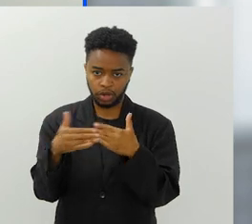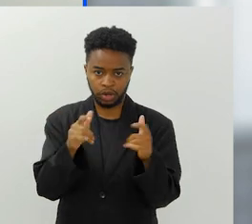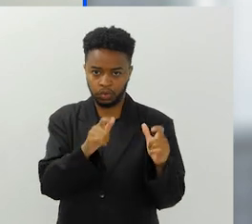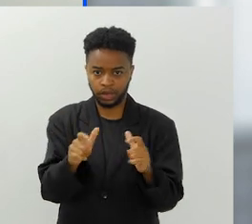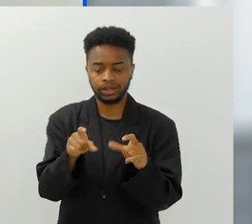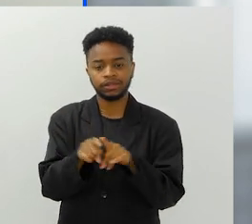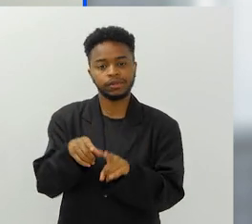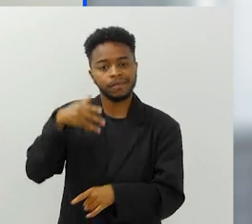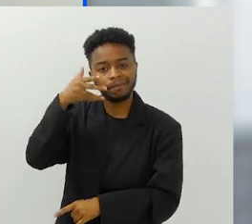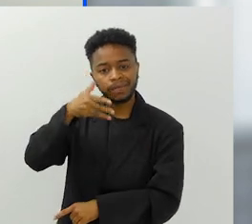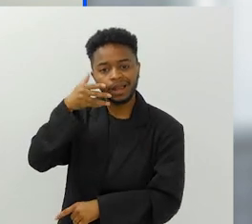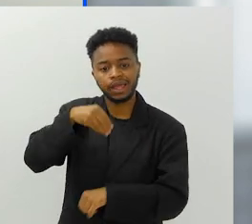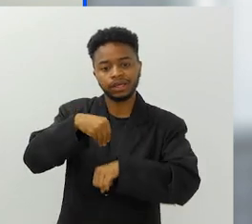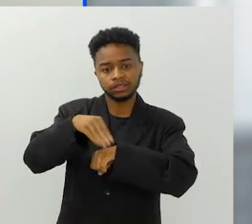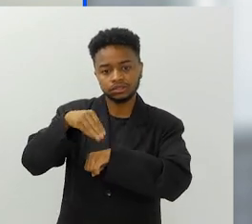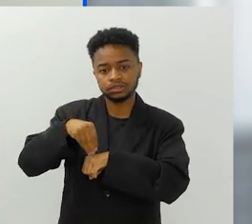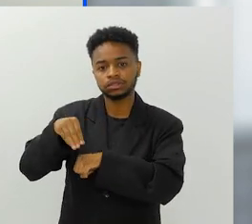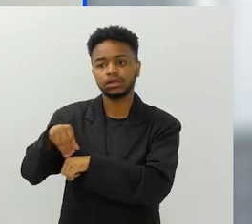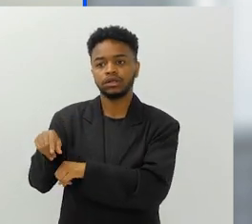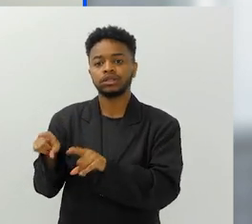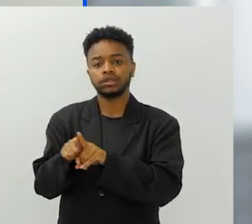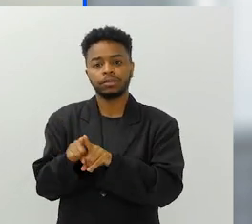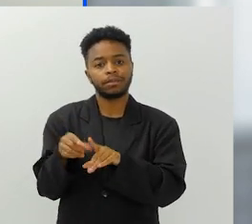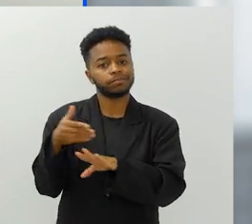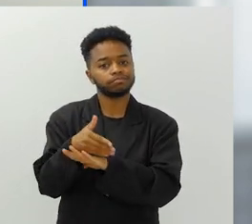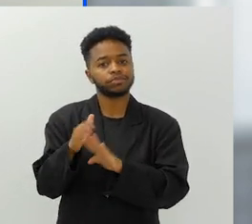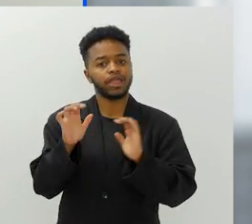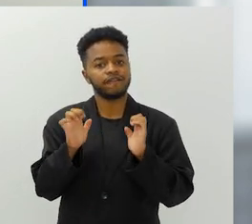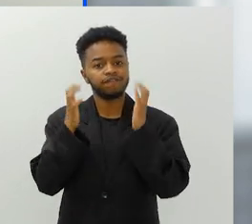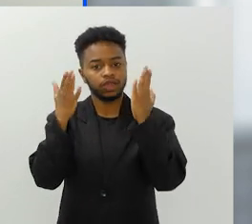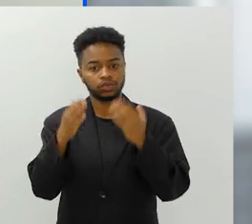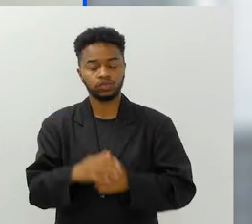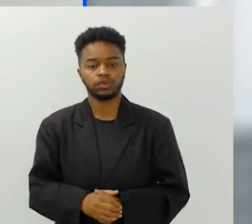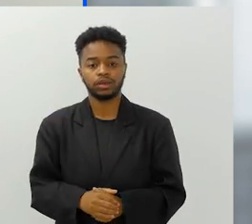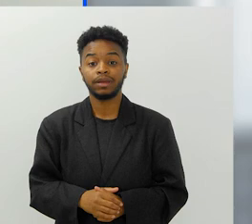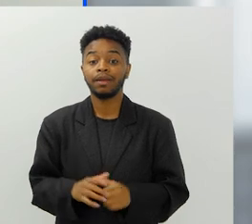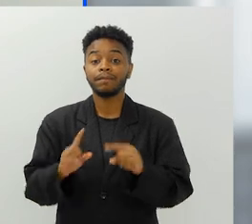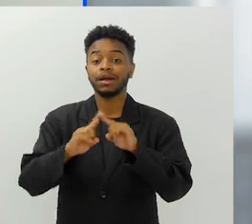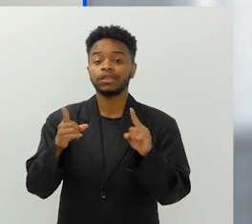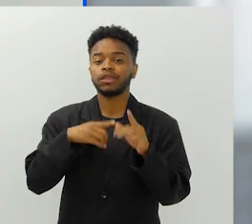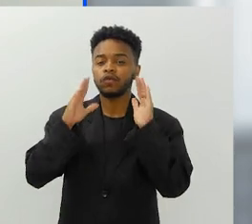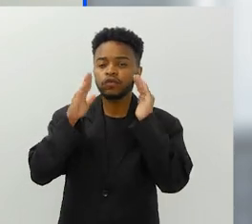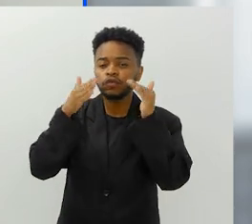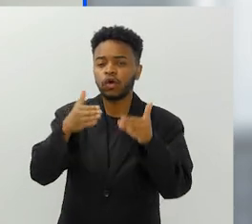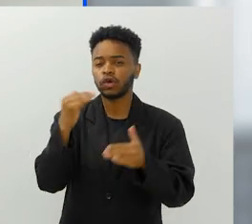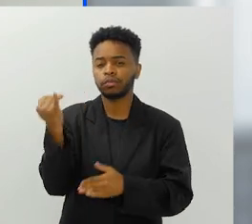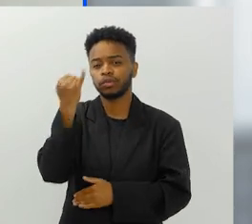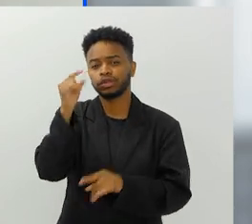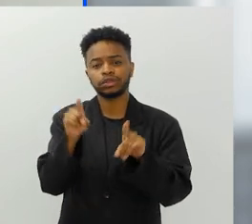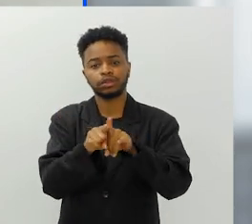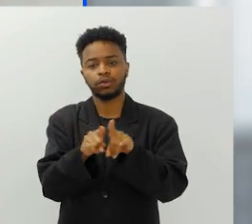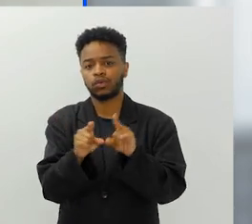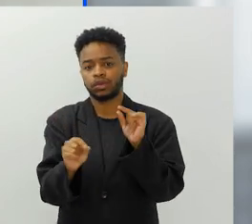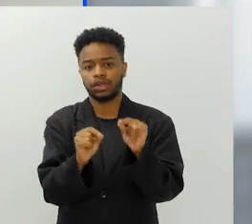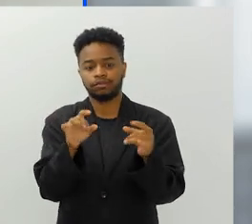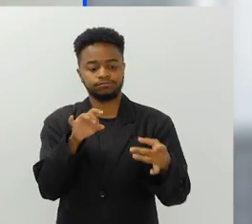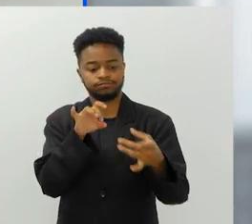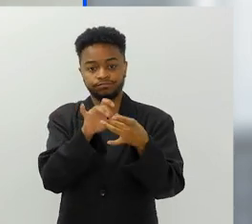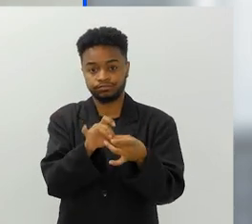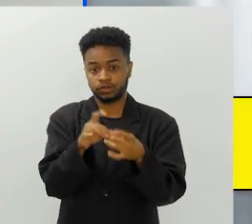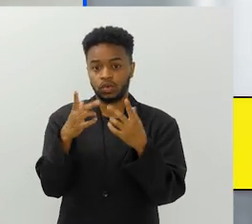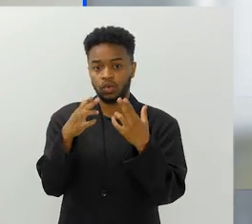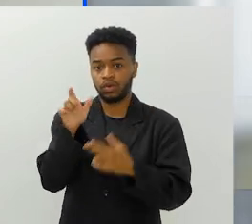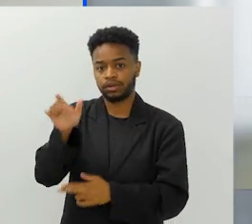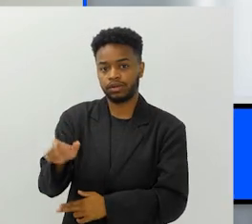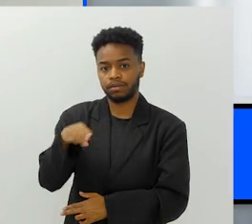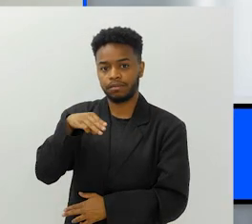lugares em que a gente está, palestras e tudo mais, entrada em eventos. E a gente tem um foco muito importante que alinha muito com o que